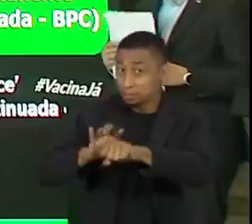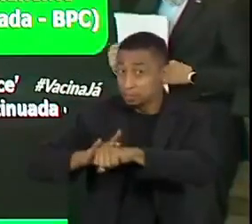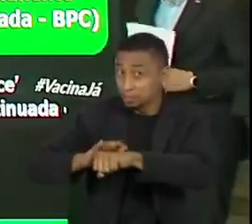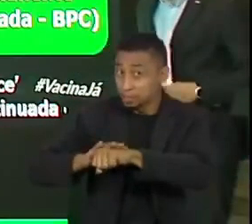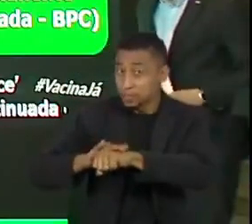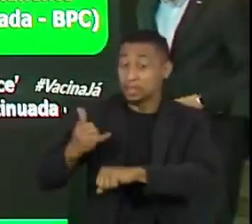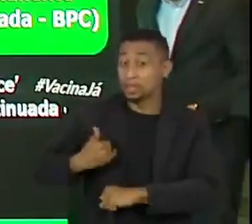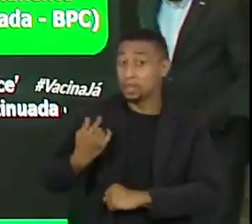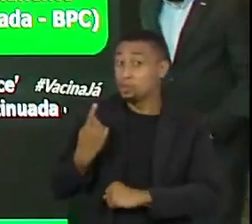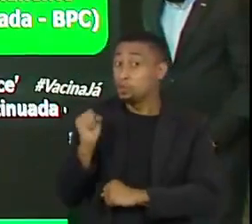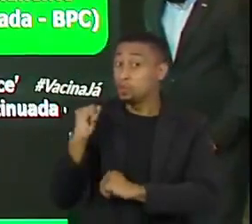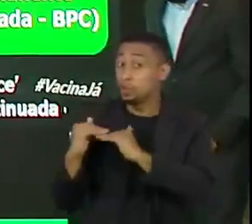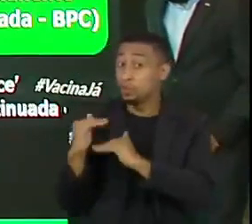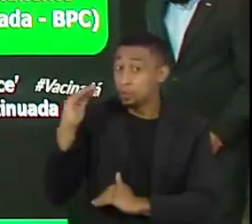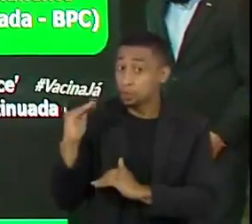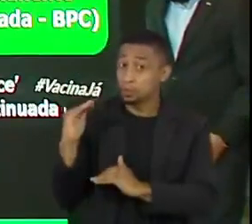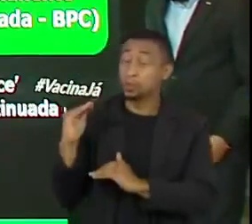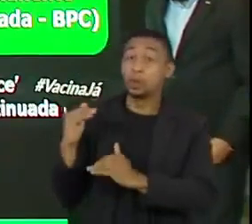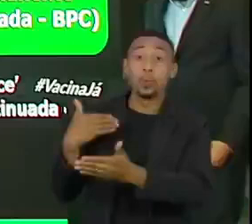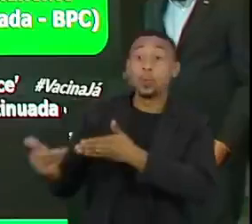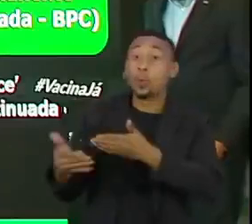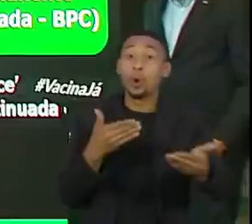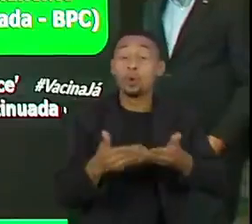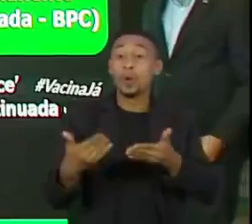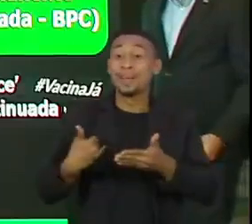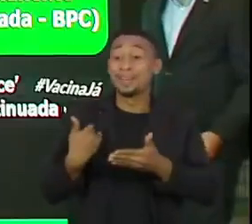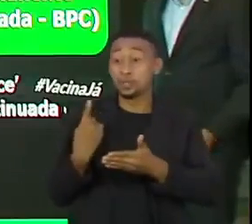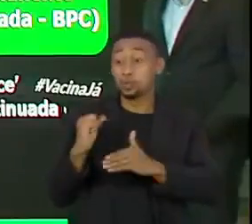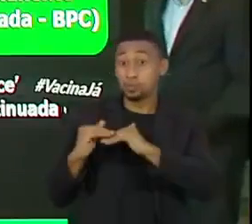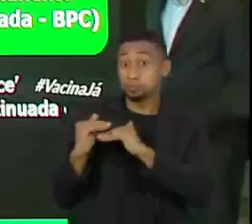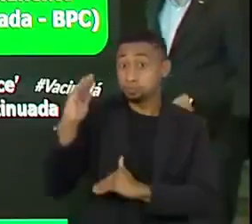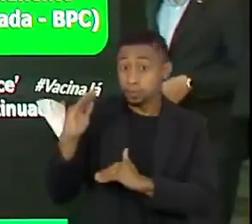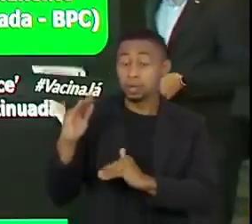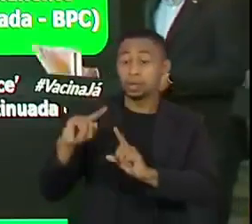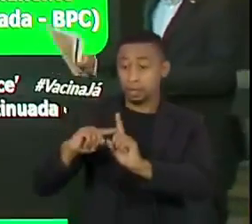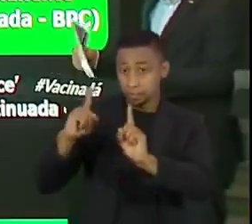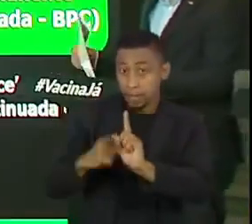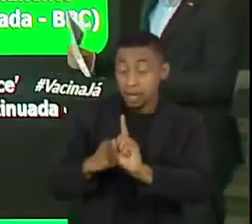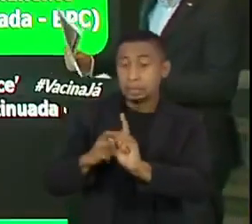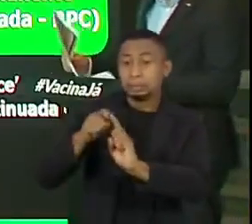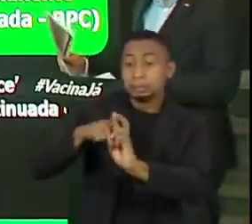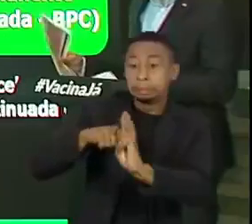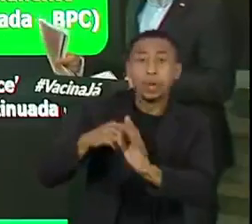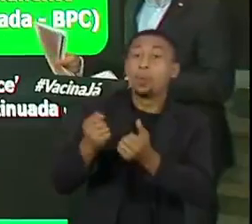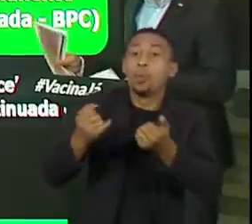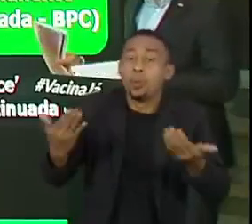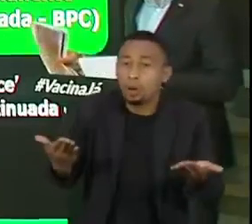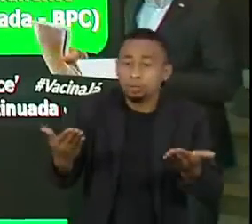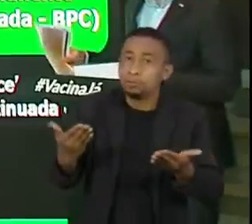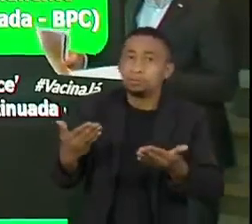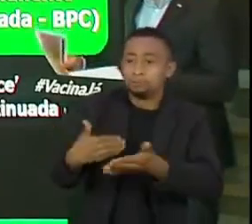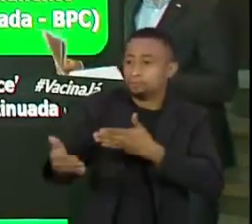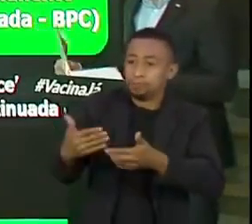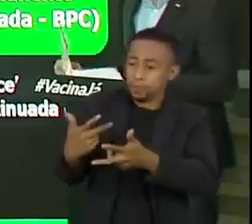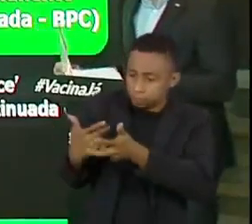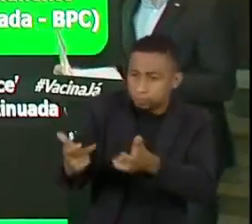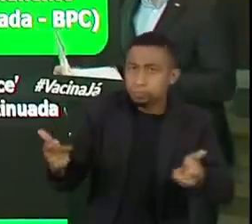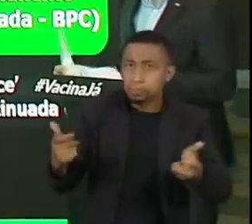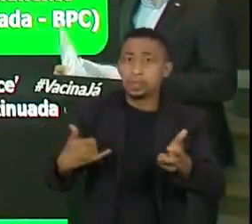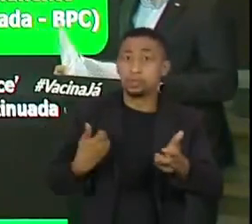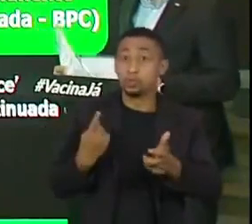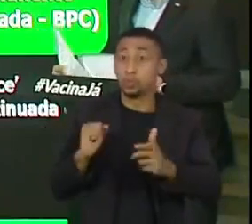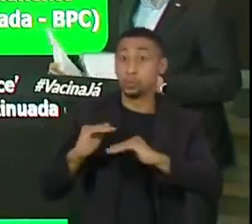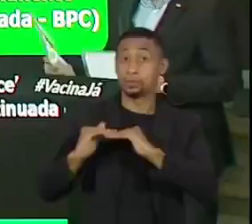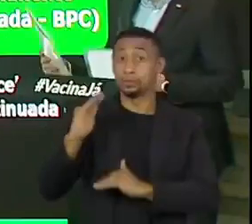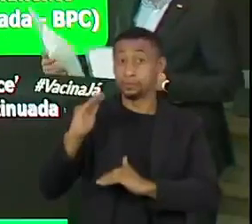partir de 18 anos em qualquer idade gestacional. Puérperas com comorbidades a partir de 18 anos